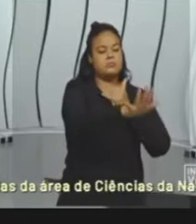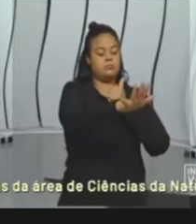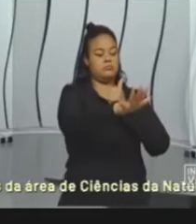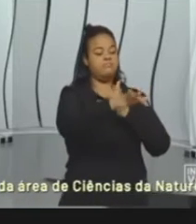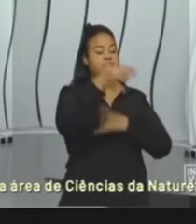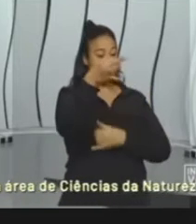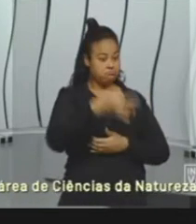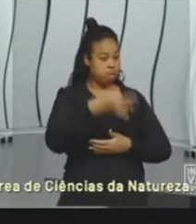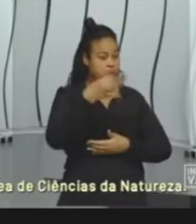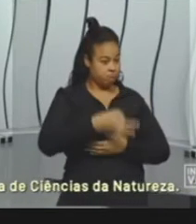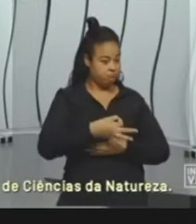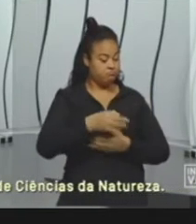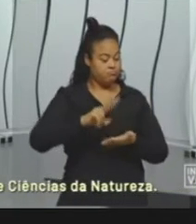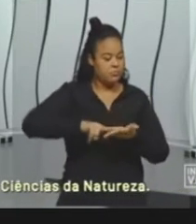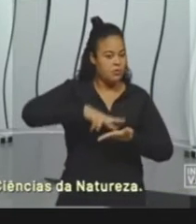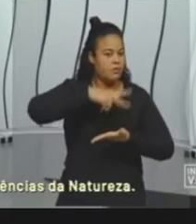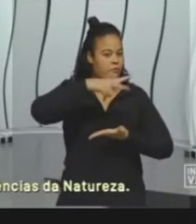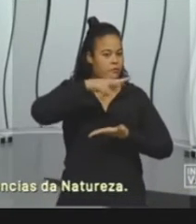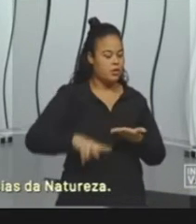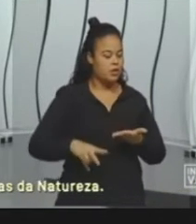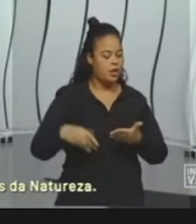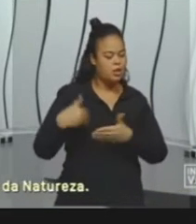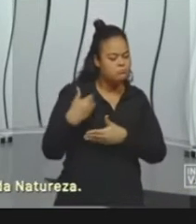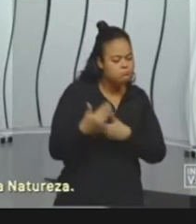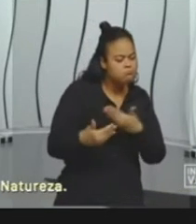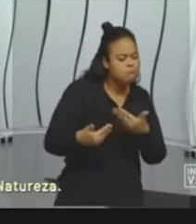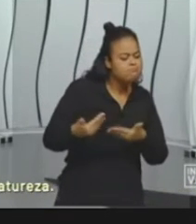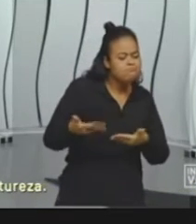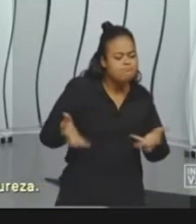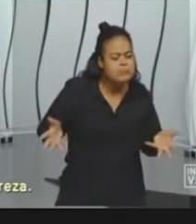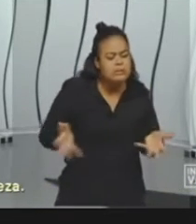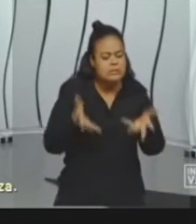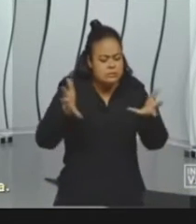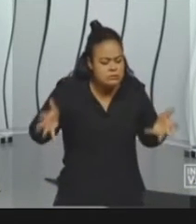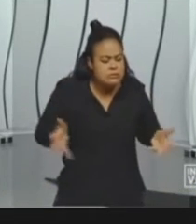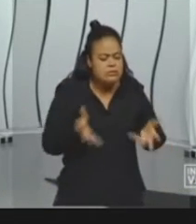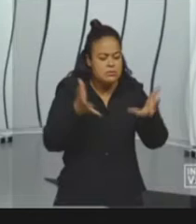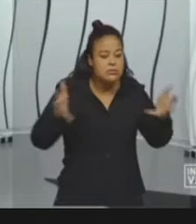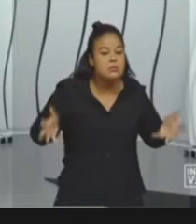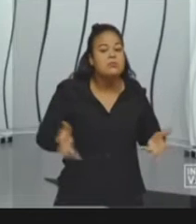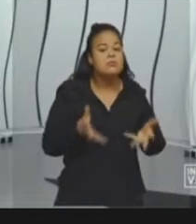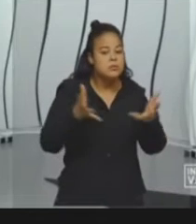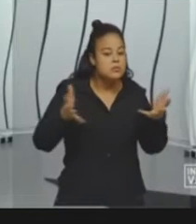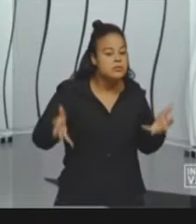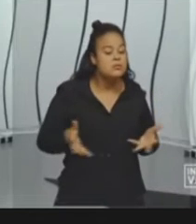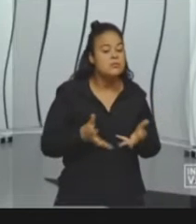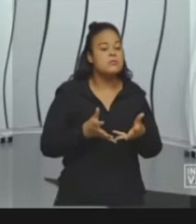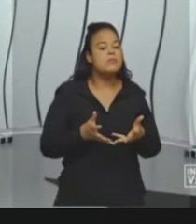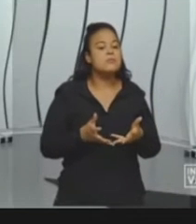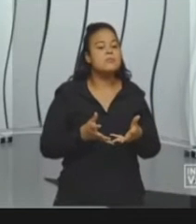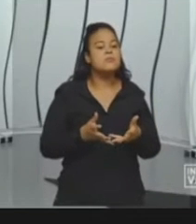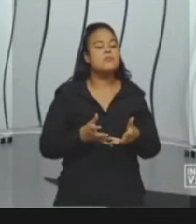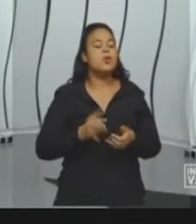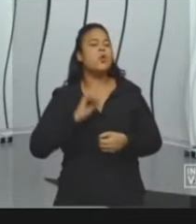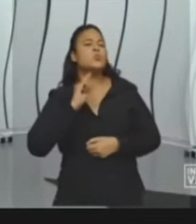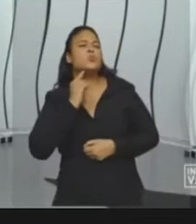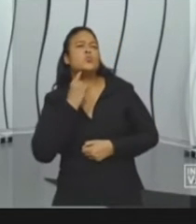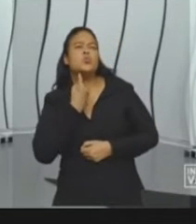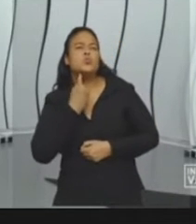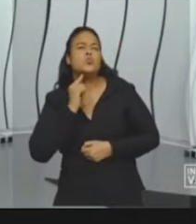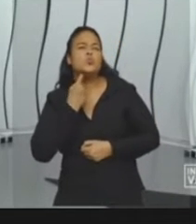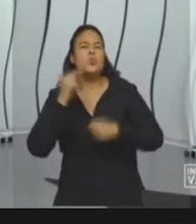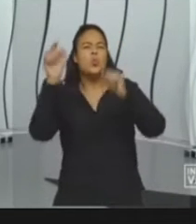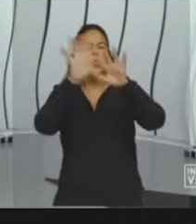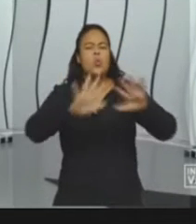é um setor que já é bem desenvolvido, né? Isso deve ser levado em consideração. Não polui o ar. Vou